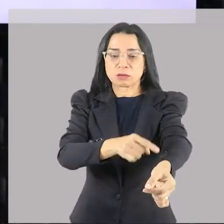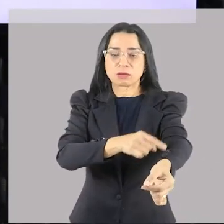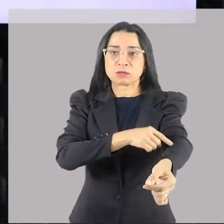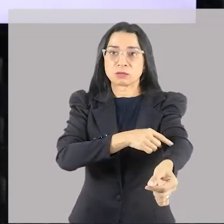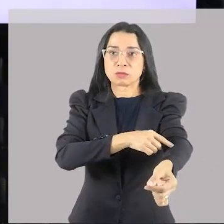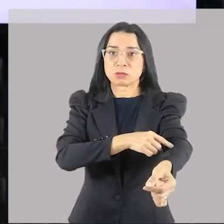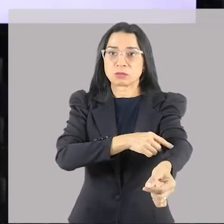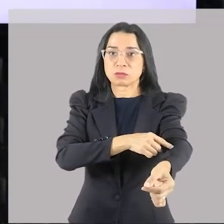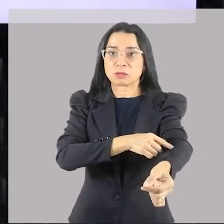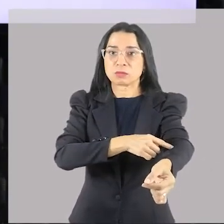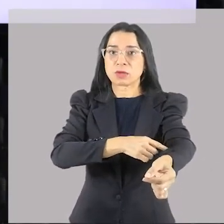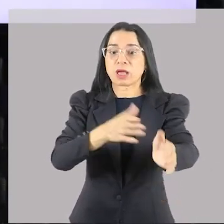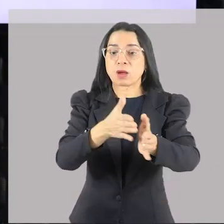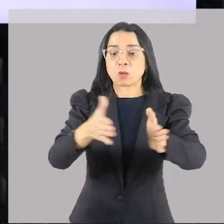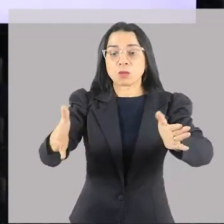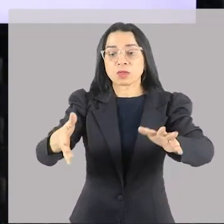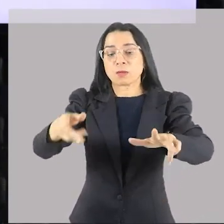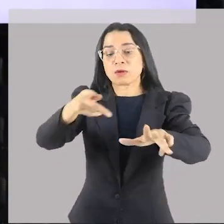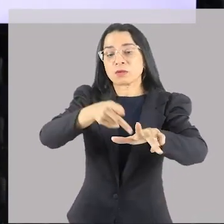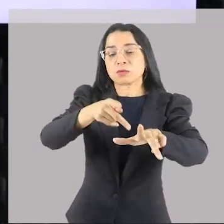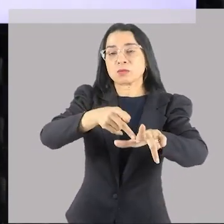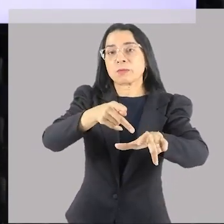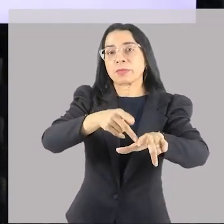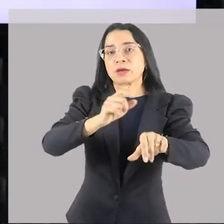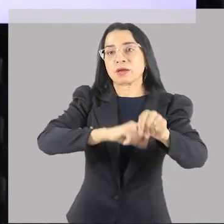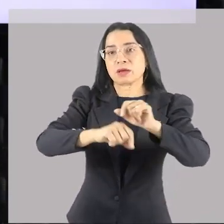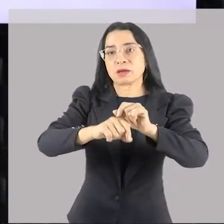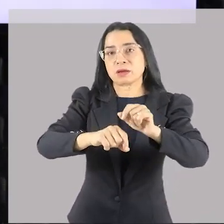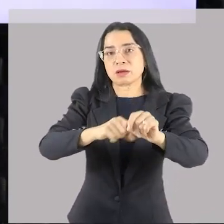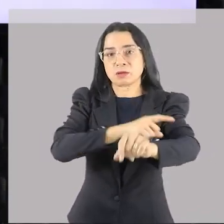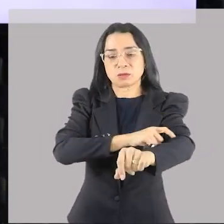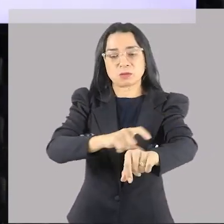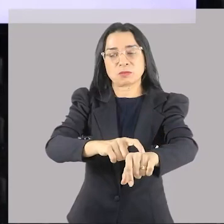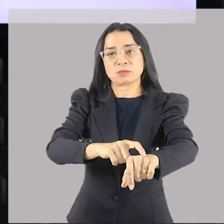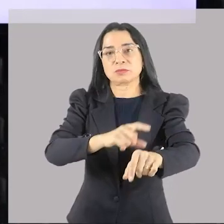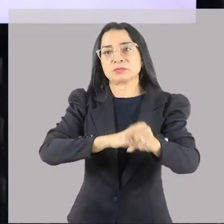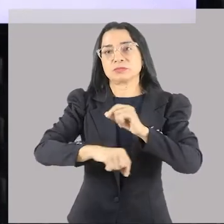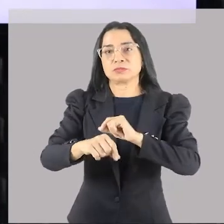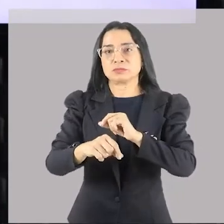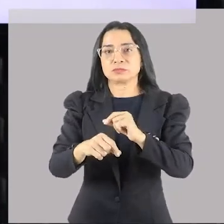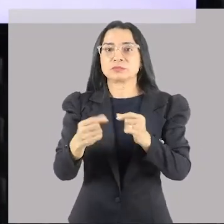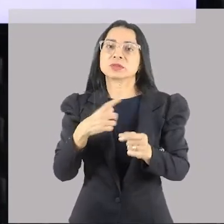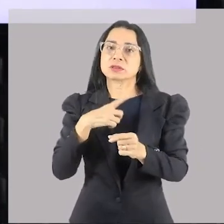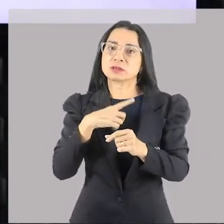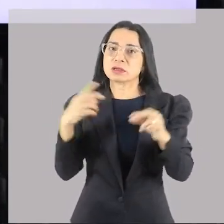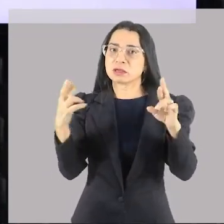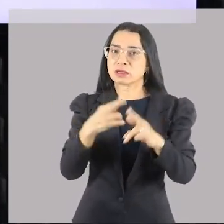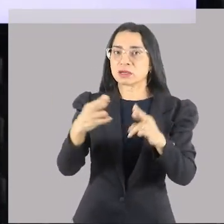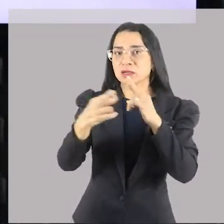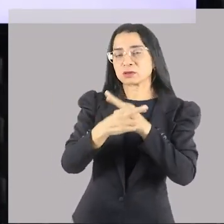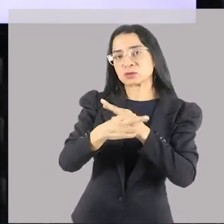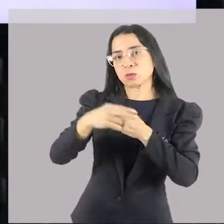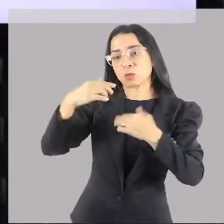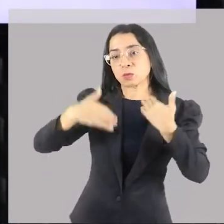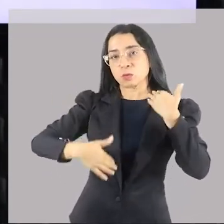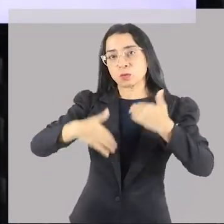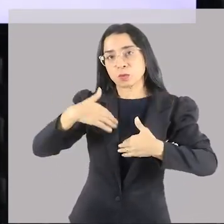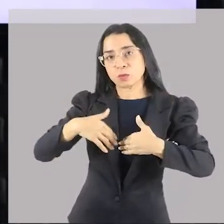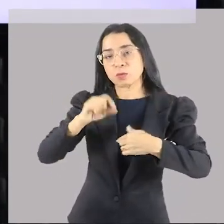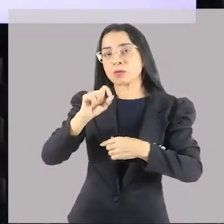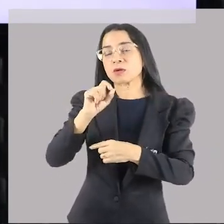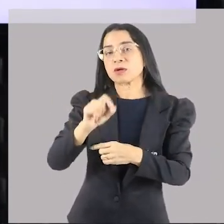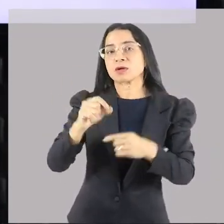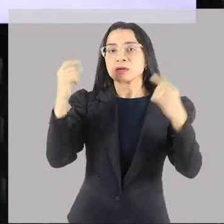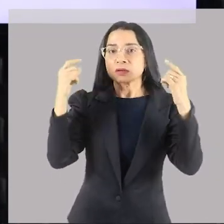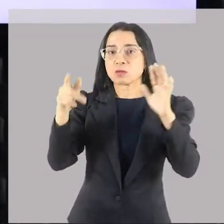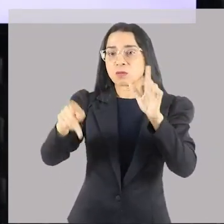antebraço tem o tamanho do teu pé. Toda que eu falo isso em sala de aula, o pessoal tira, começa a tirar, mas sem o tênis. E existem relações métricas no corpo que os gregos já estudavam há